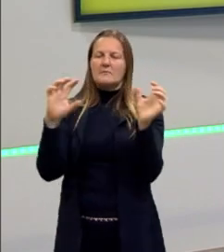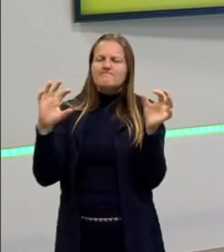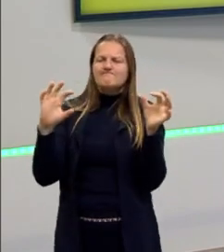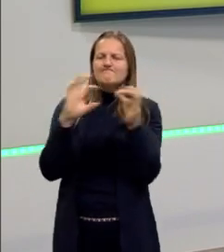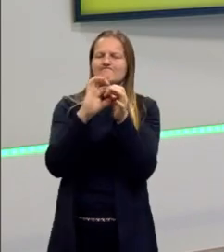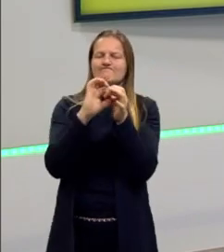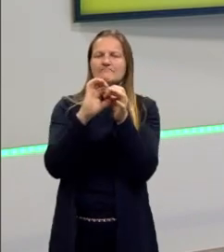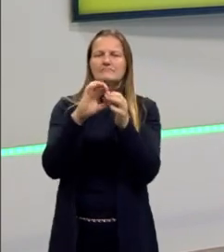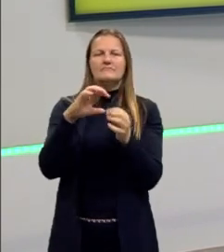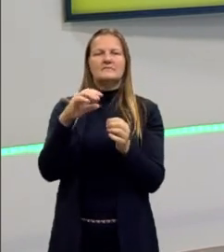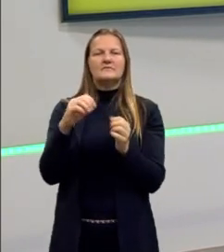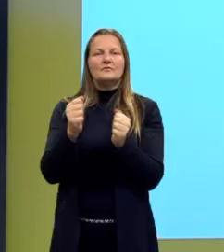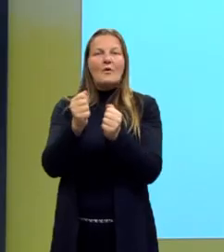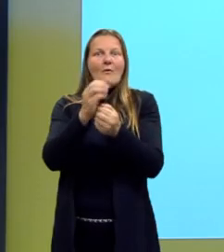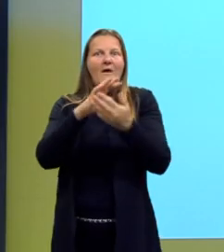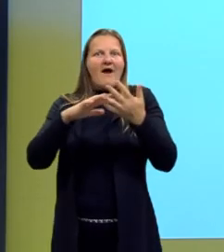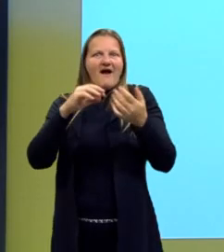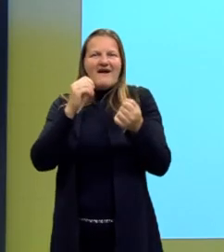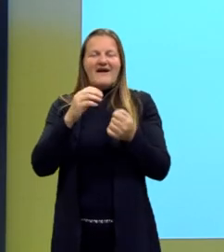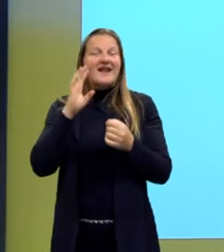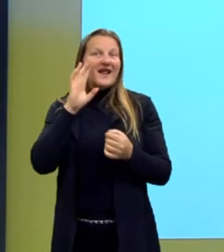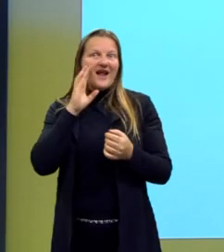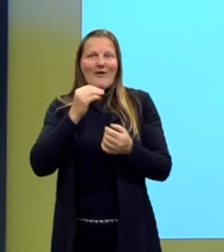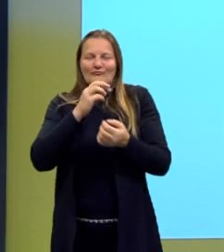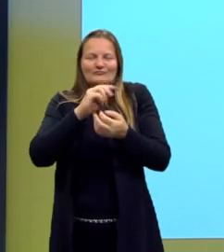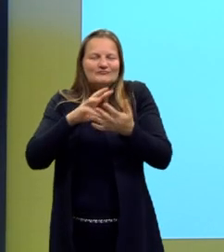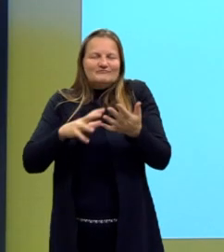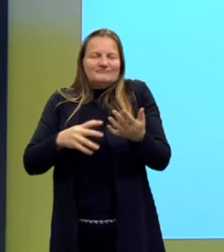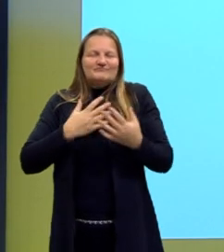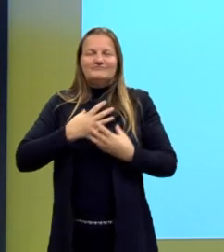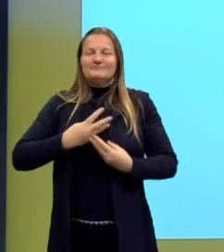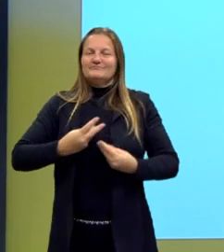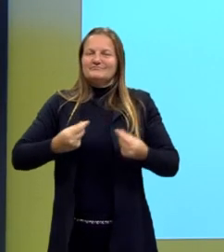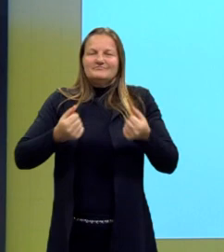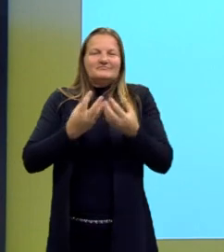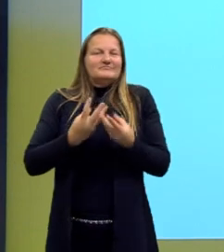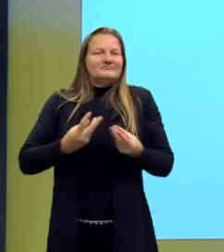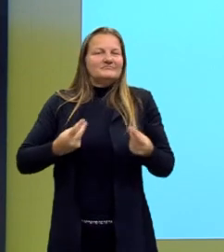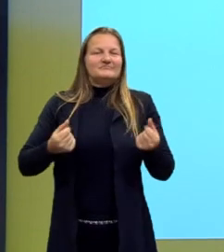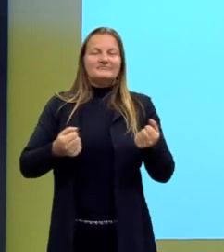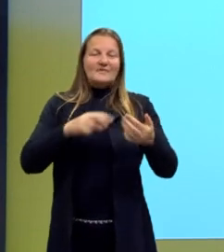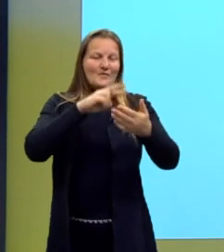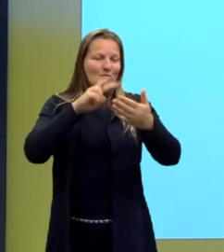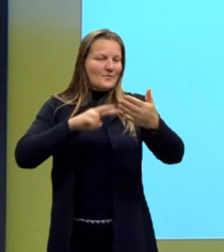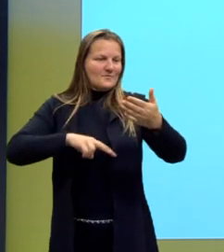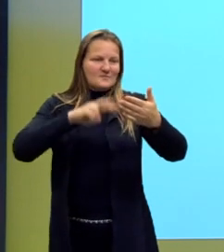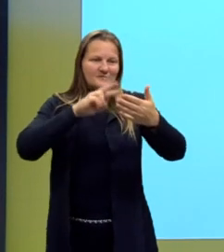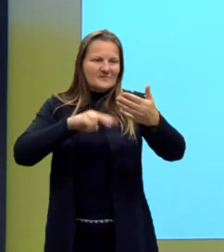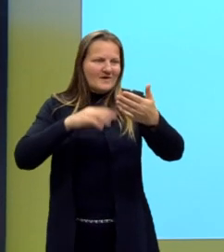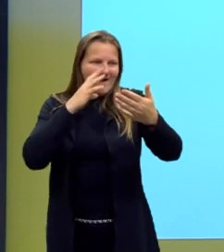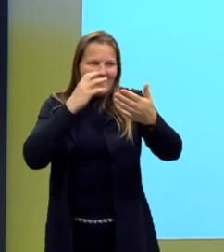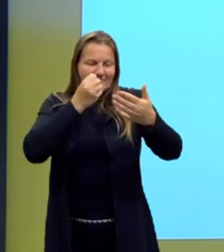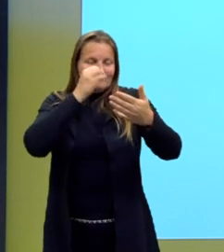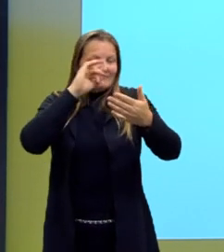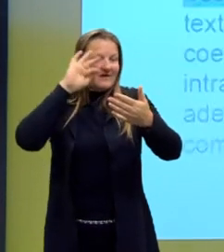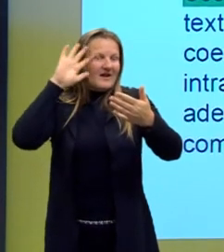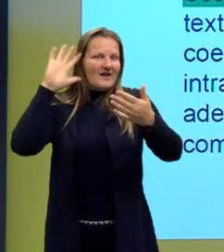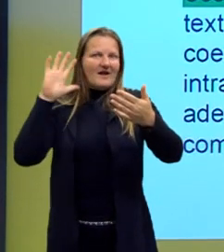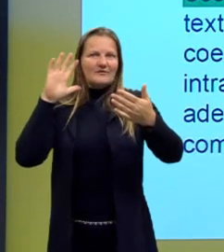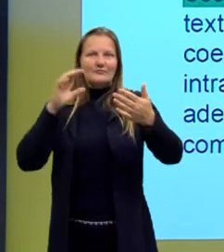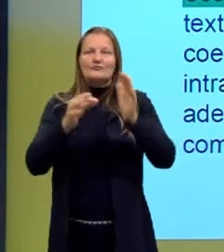essa fluidez e essa sequência das informações, dos dados e dos argumentos.